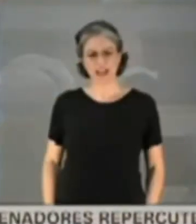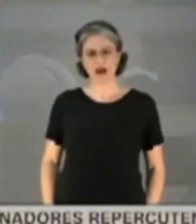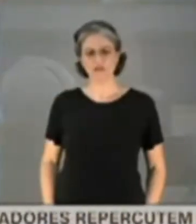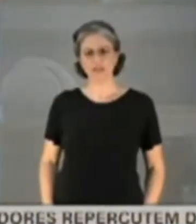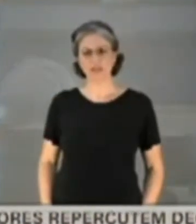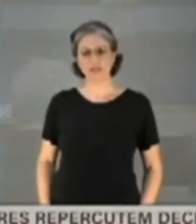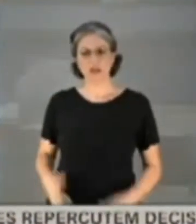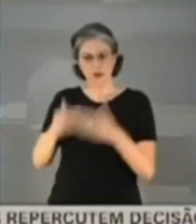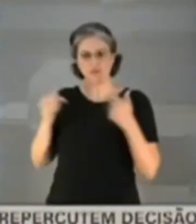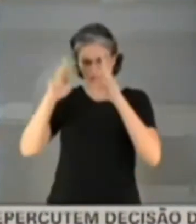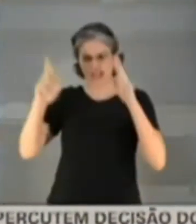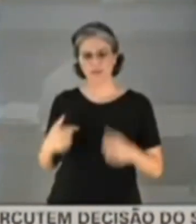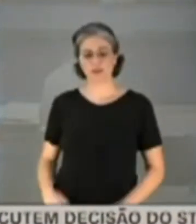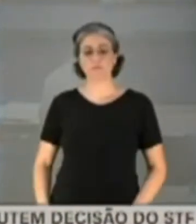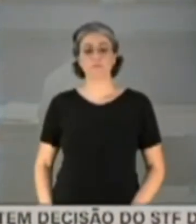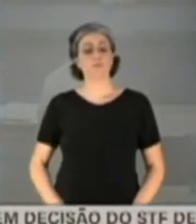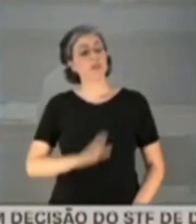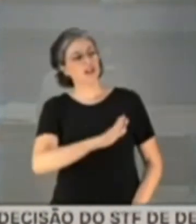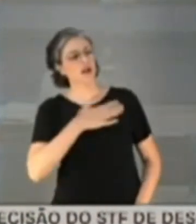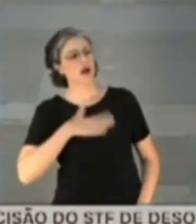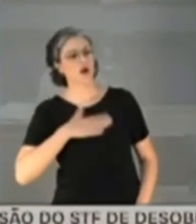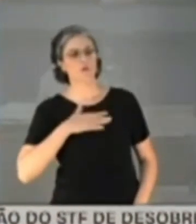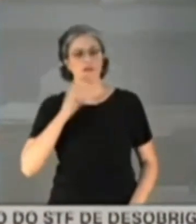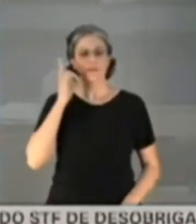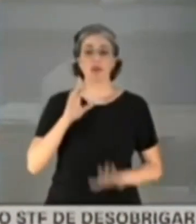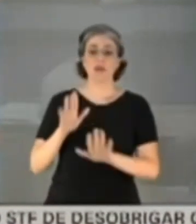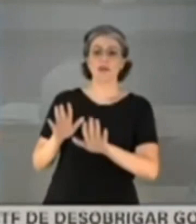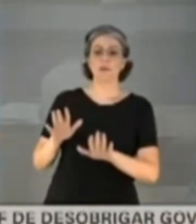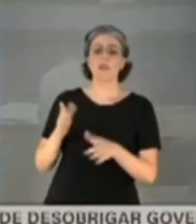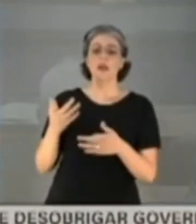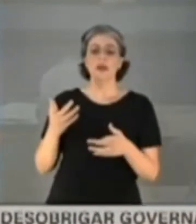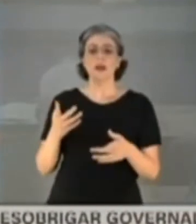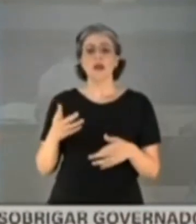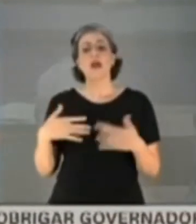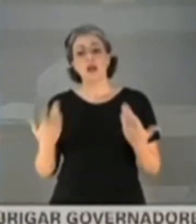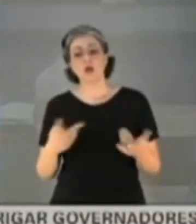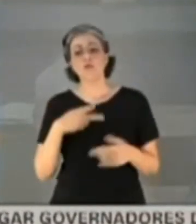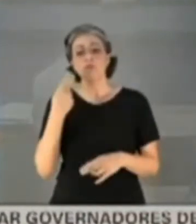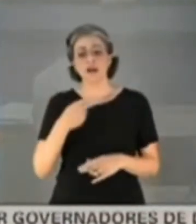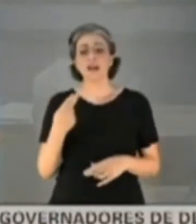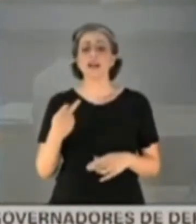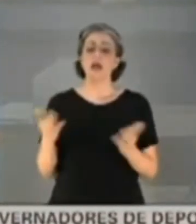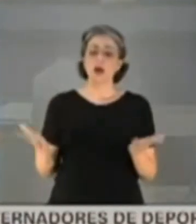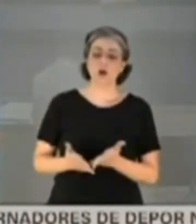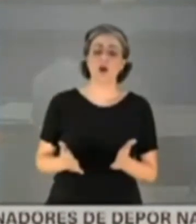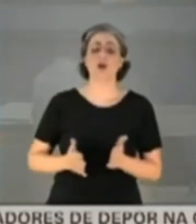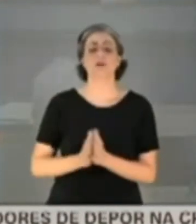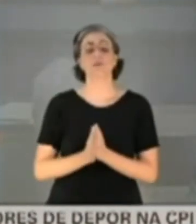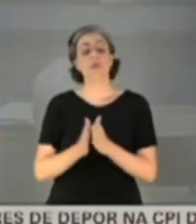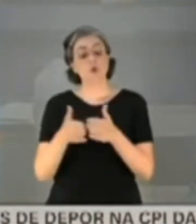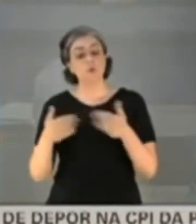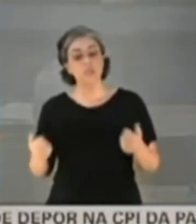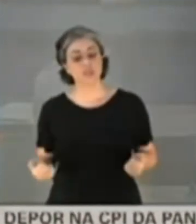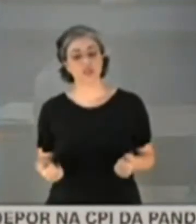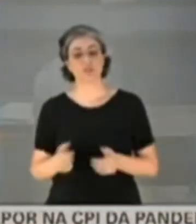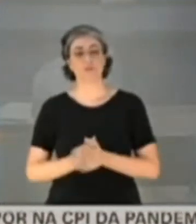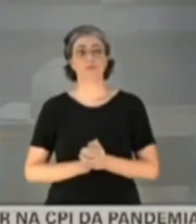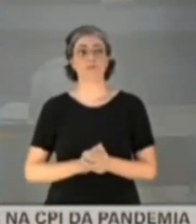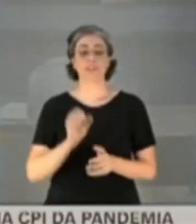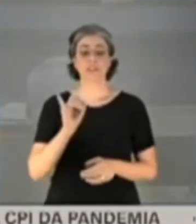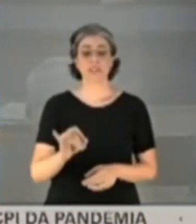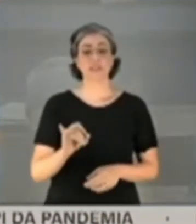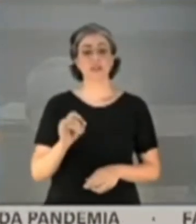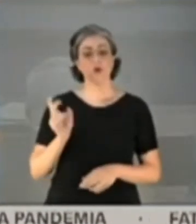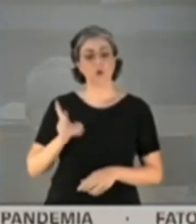Senador. Senador, deputado. o seguinte. Então, eu vou pedir, caso o depoente